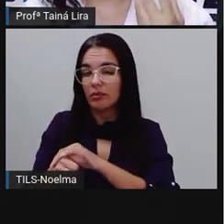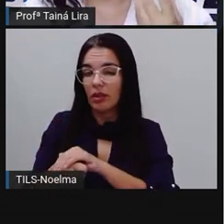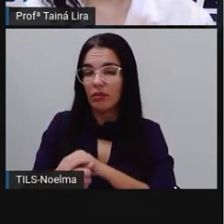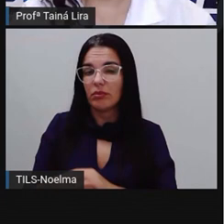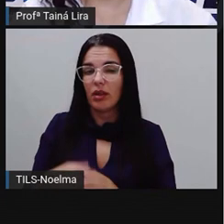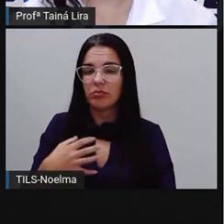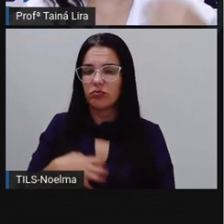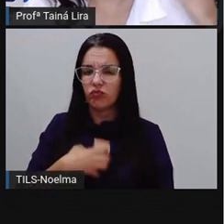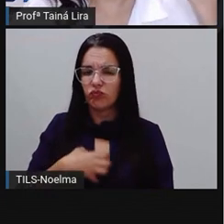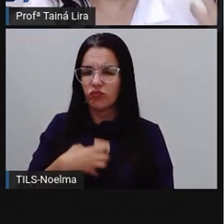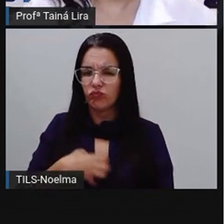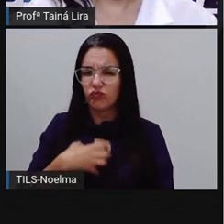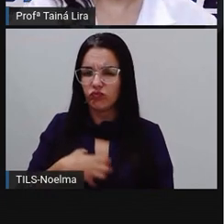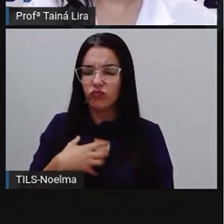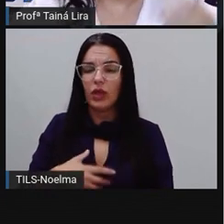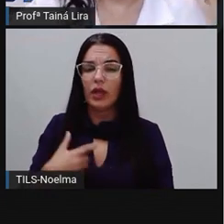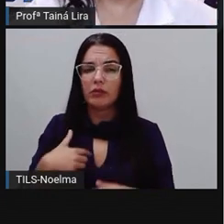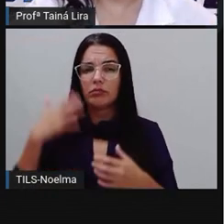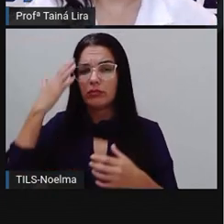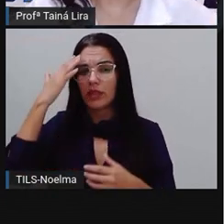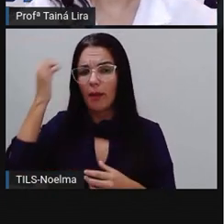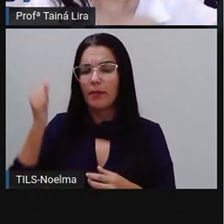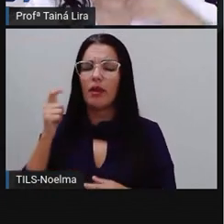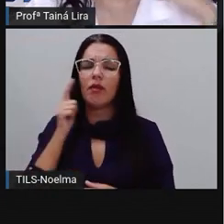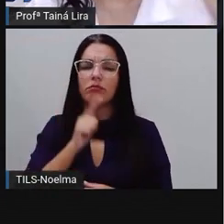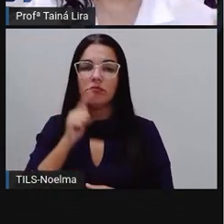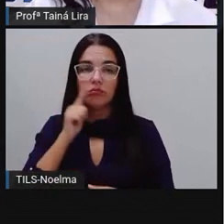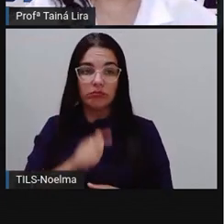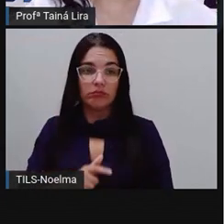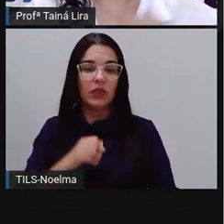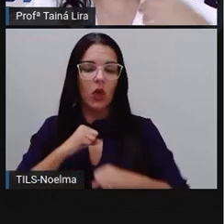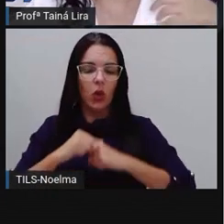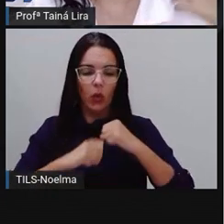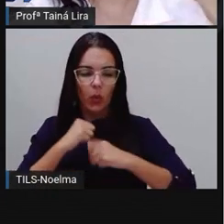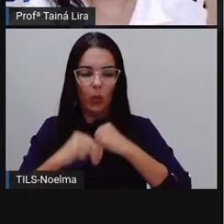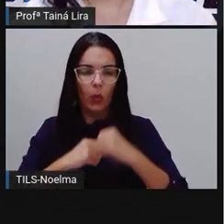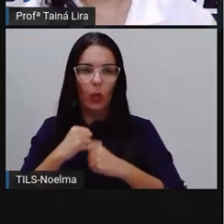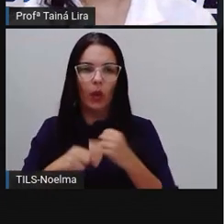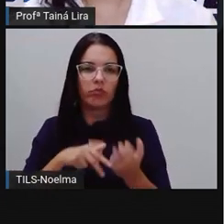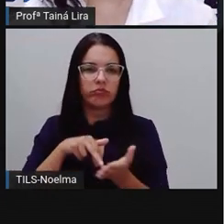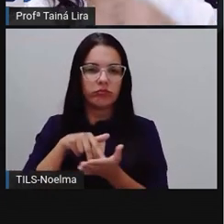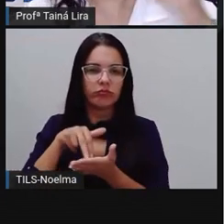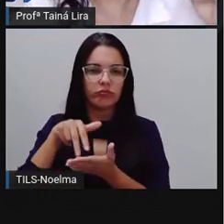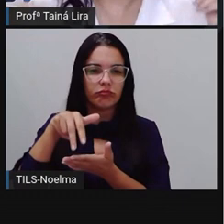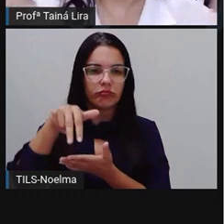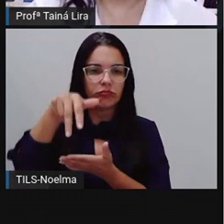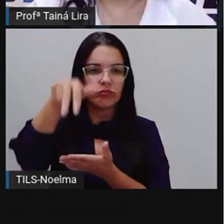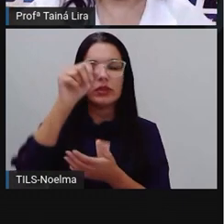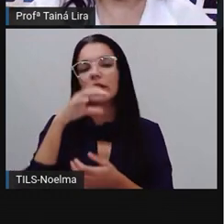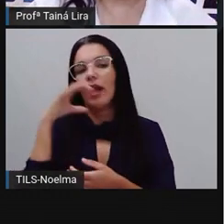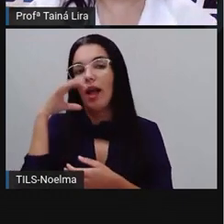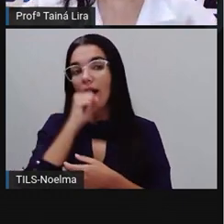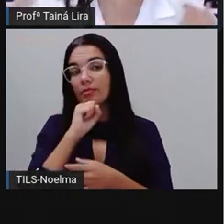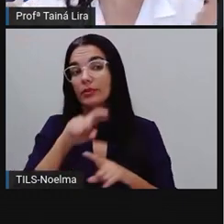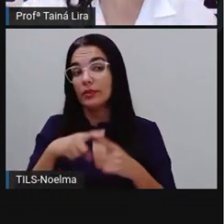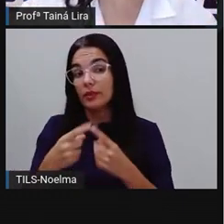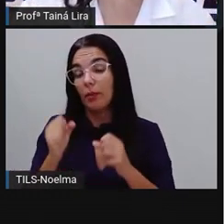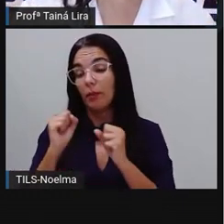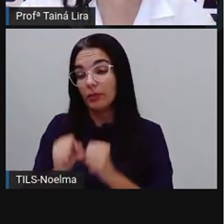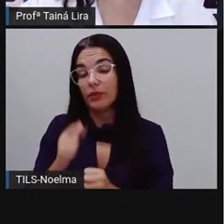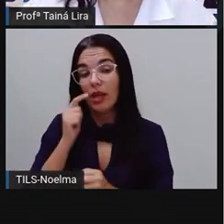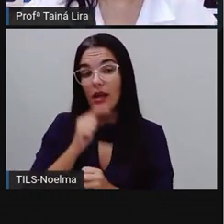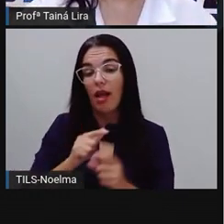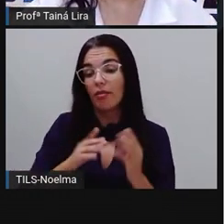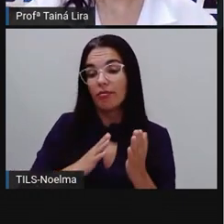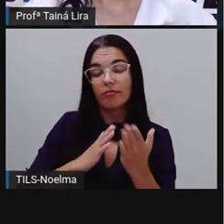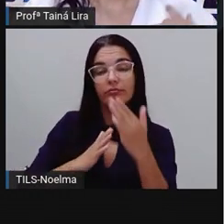mostrar para a lebre que ela também sabia, né, correr aí, andar mais rápido, que inclusive poderia ganhar dela